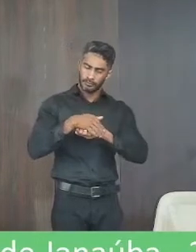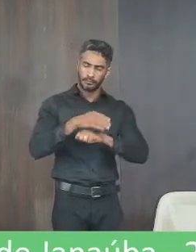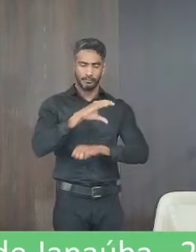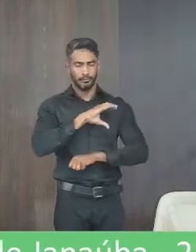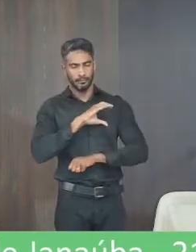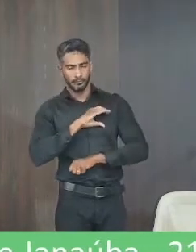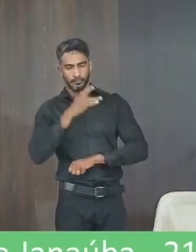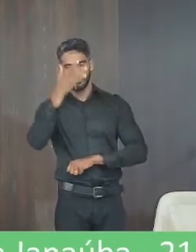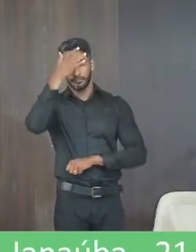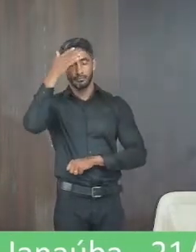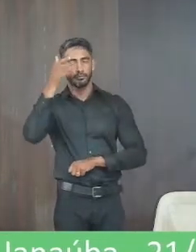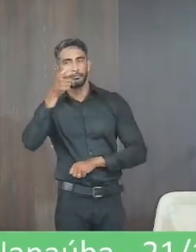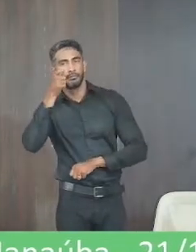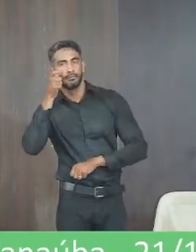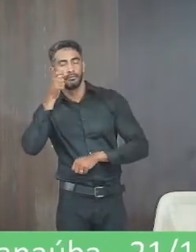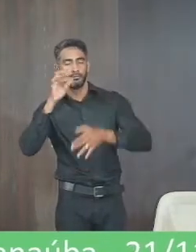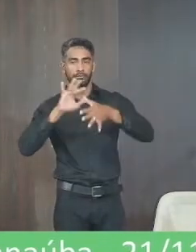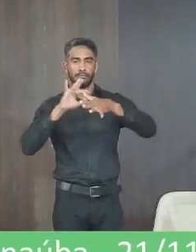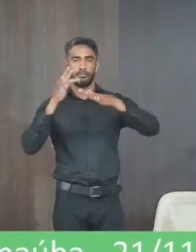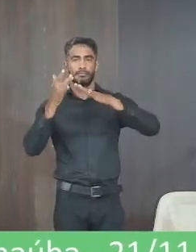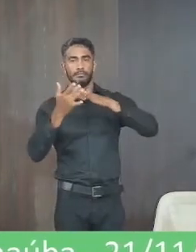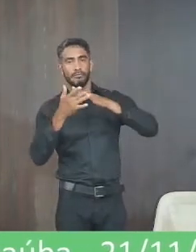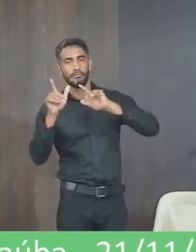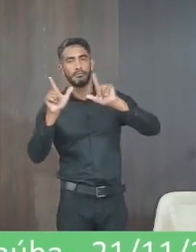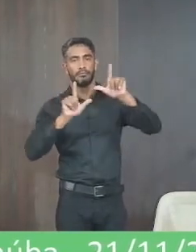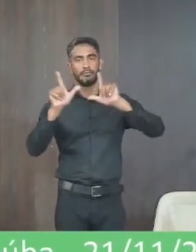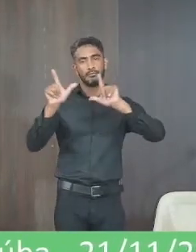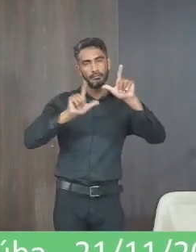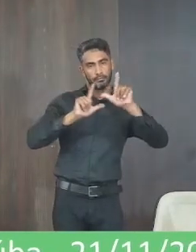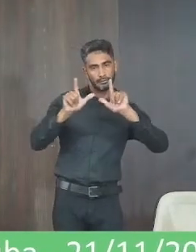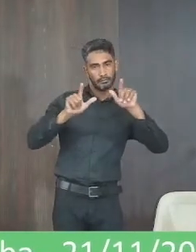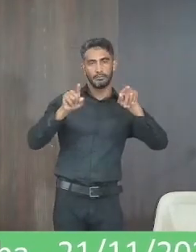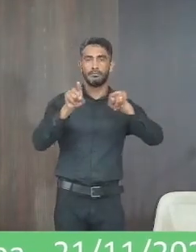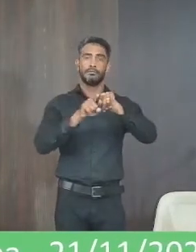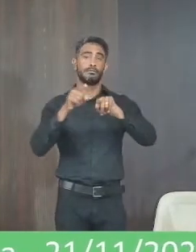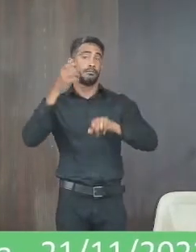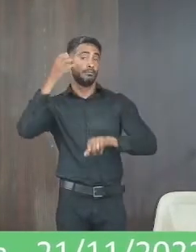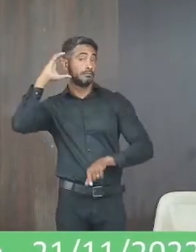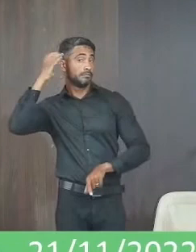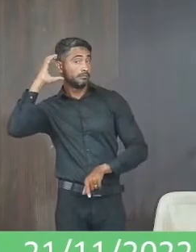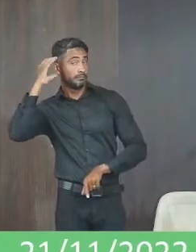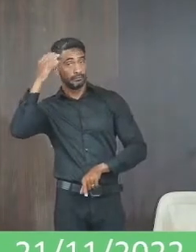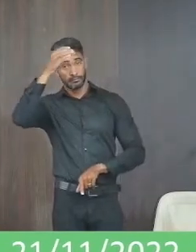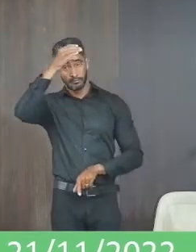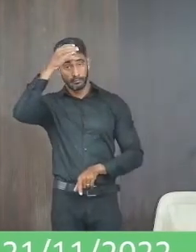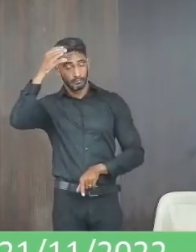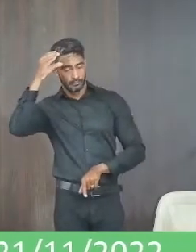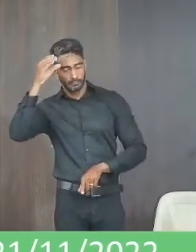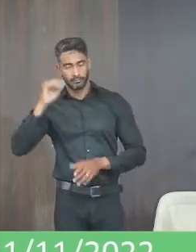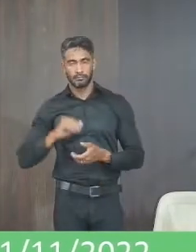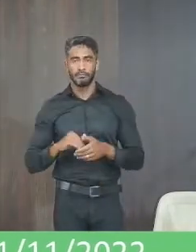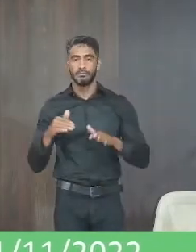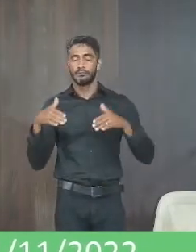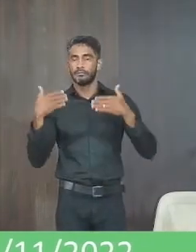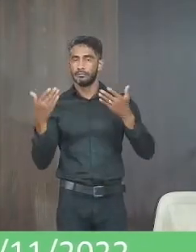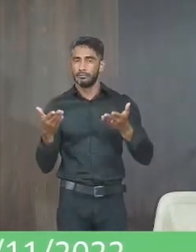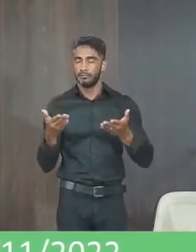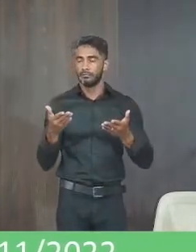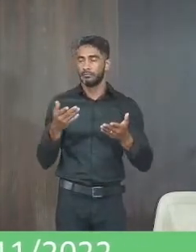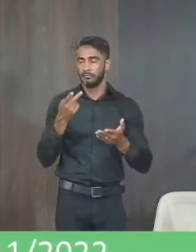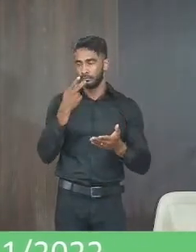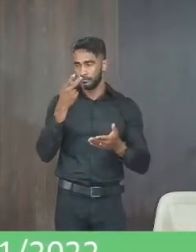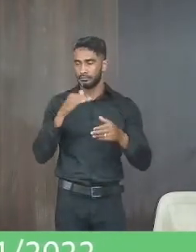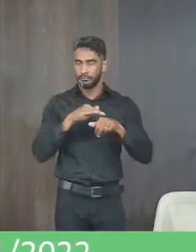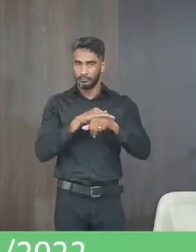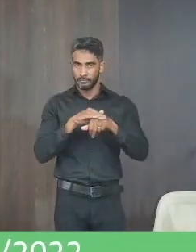presente o que nos assiste através das redes sociais da rádio câmara e da TV eu havia